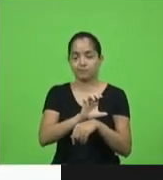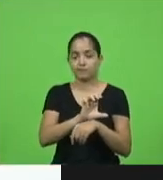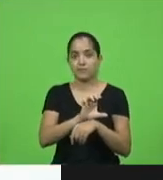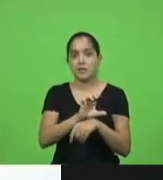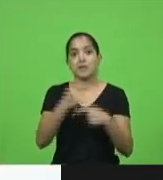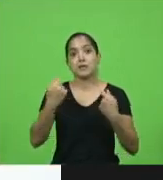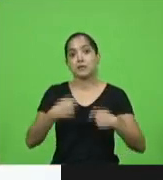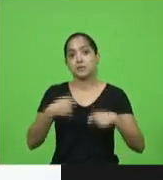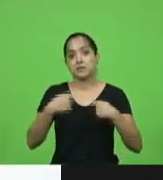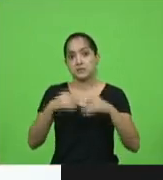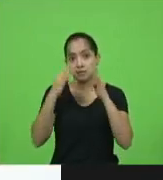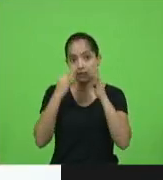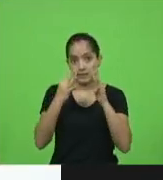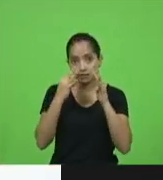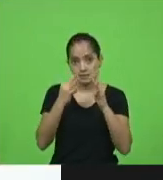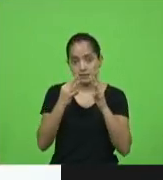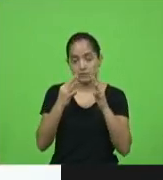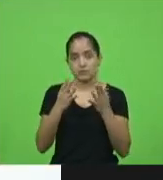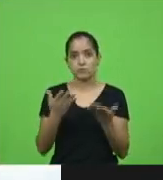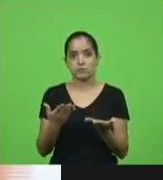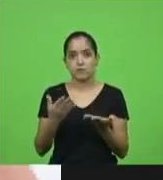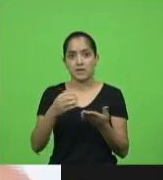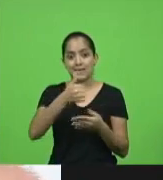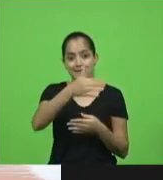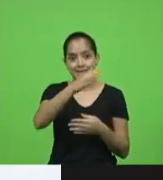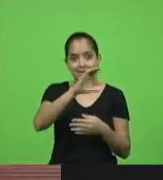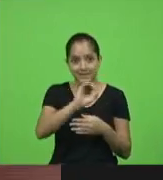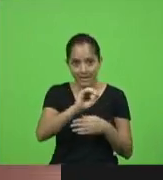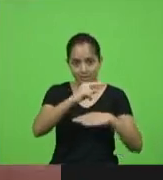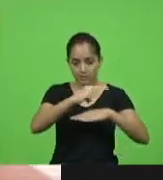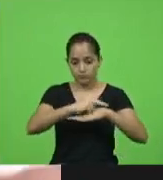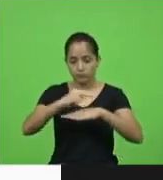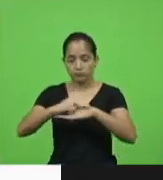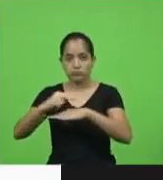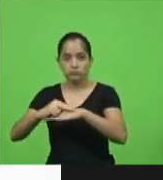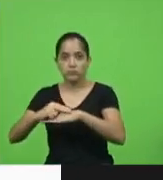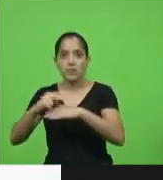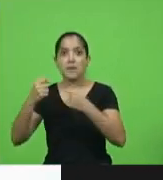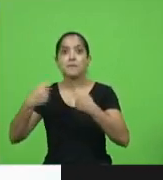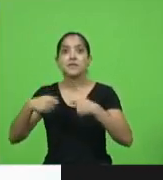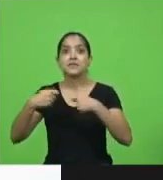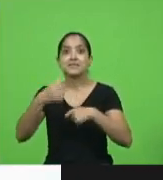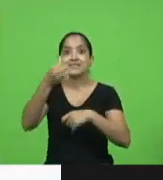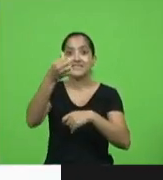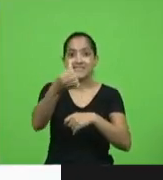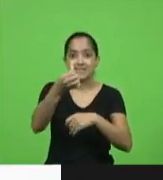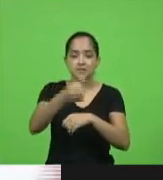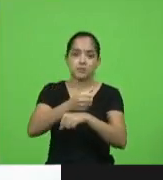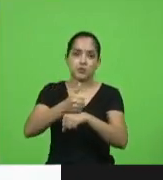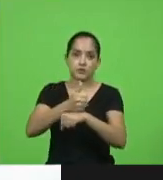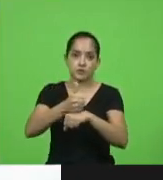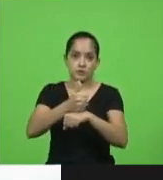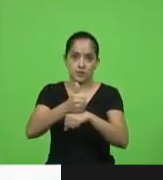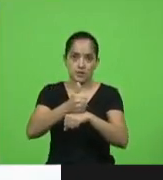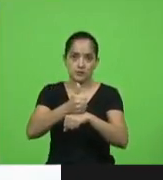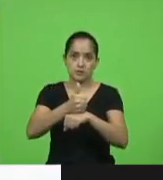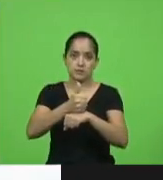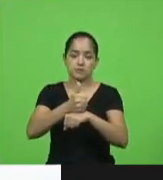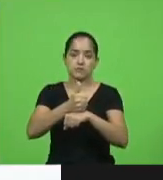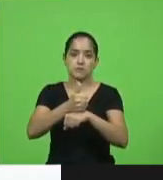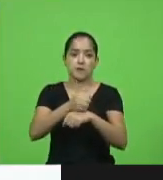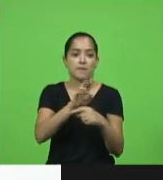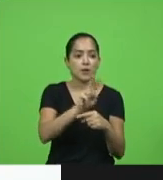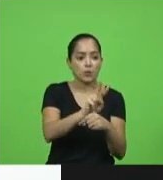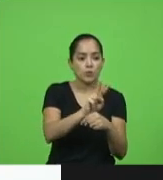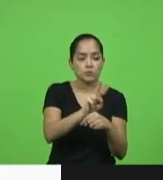Para cada 10 leitos de UTI são necessários 100 profissionais. A conta feita